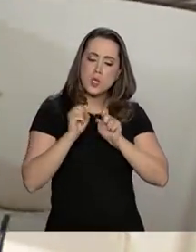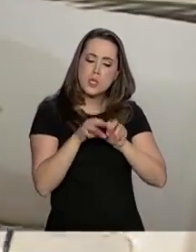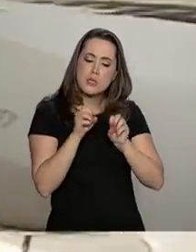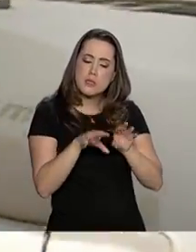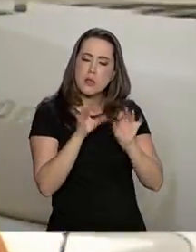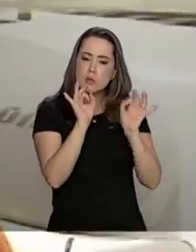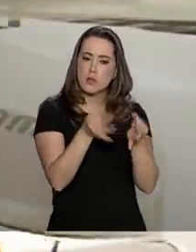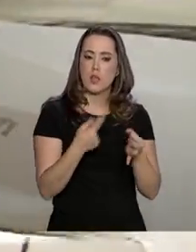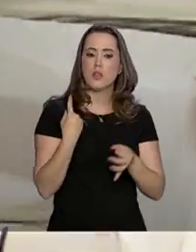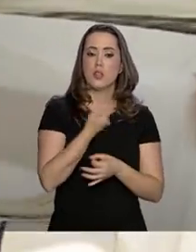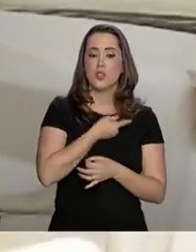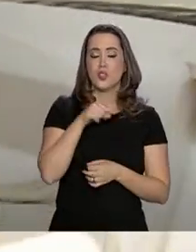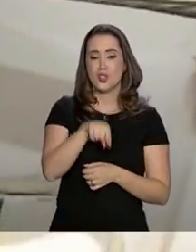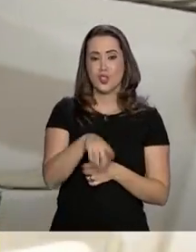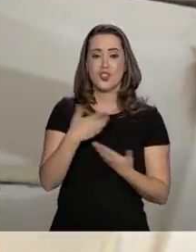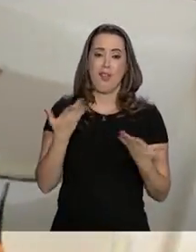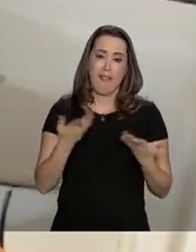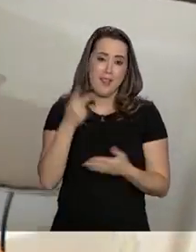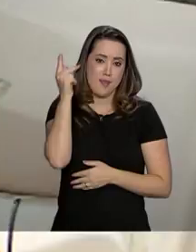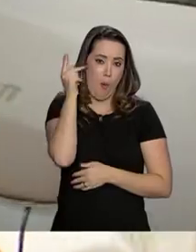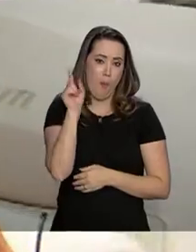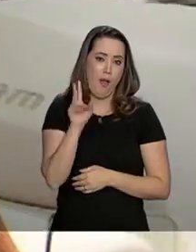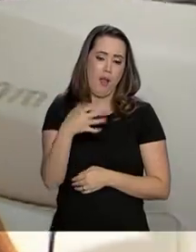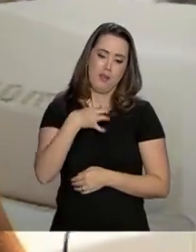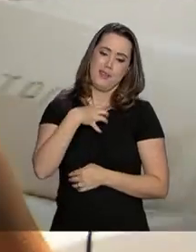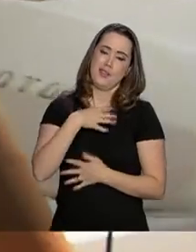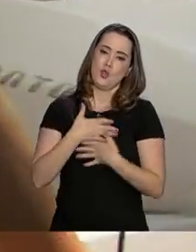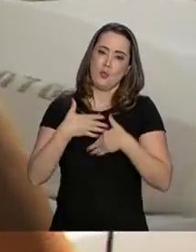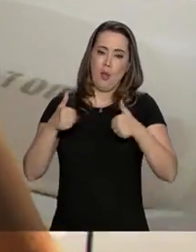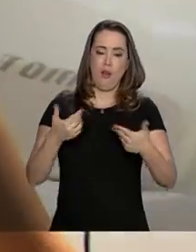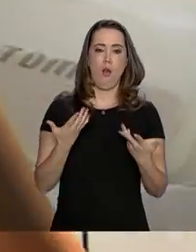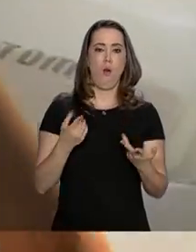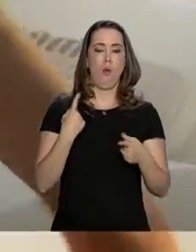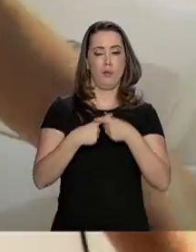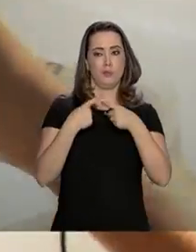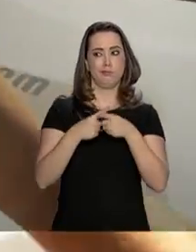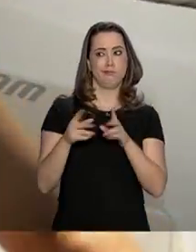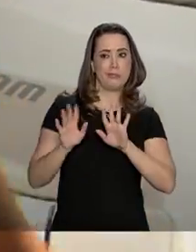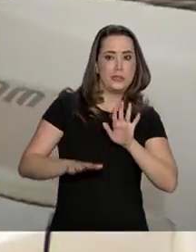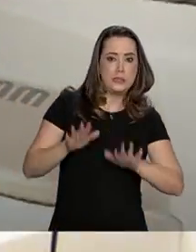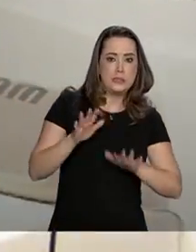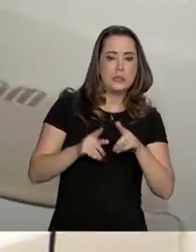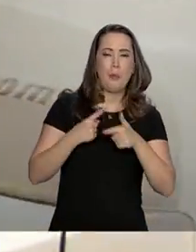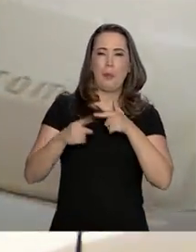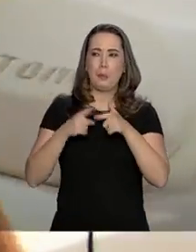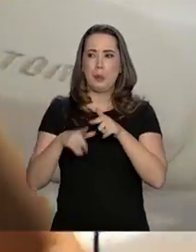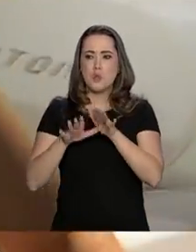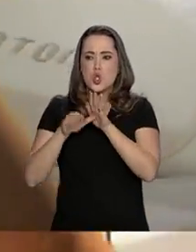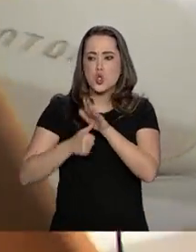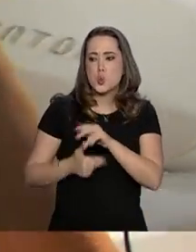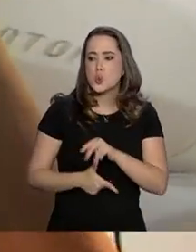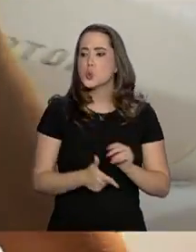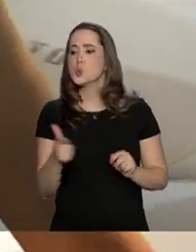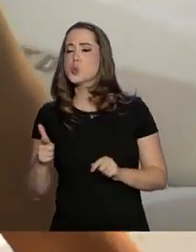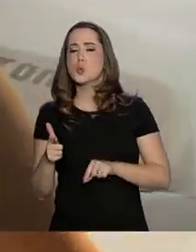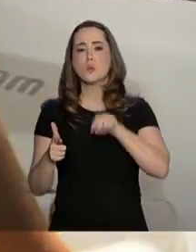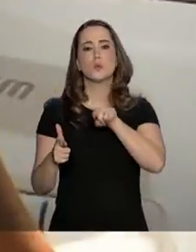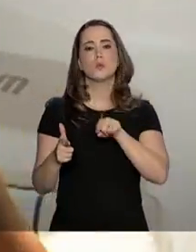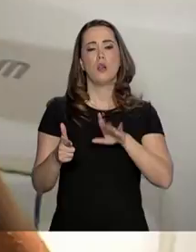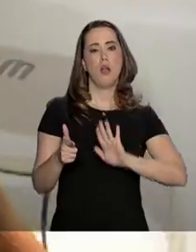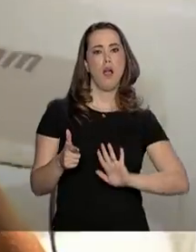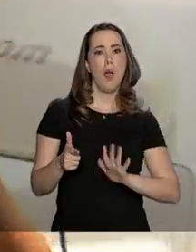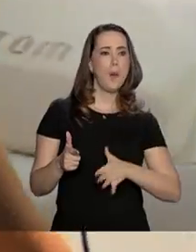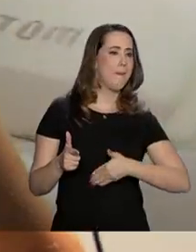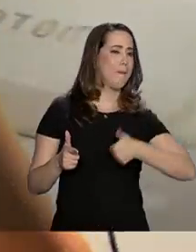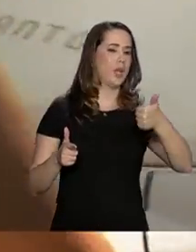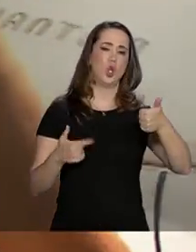que navega aqui, principalmente no Guarujá, se sente muito confortável com isso. Tendo em vista aí diversos casos de assaltos, que já teve embarcações. Então,